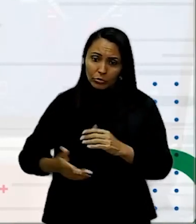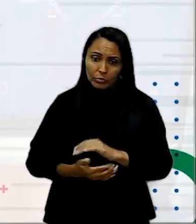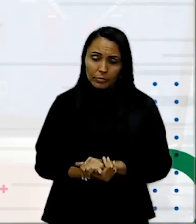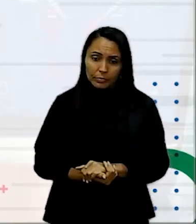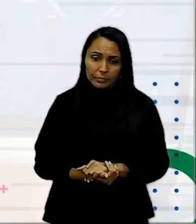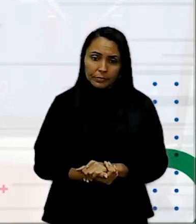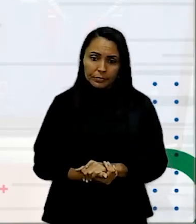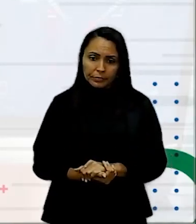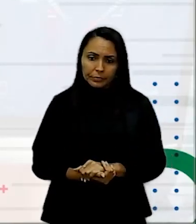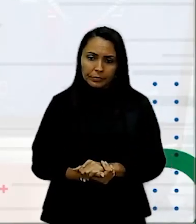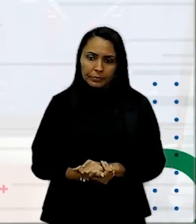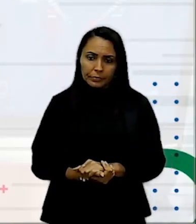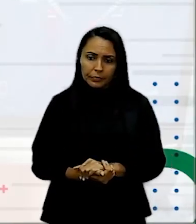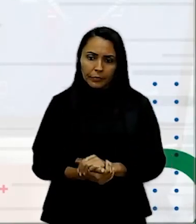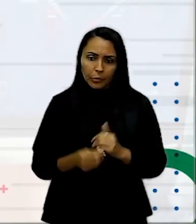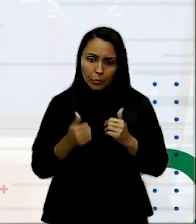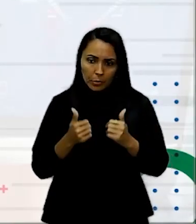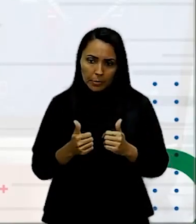Tudo bem?